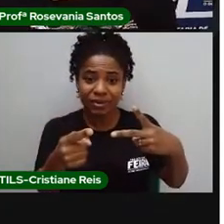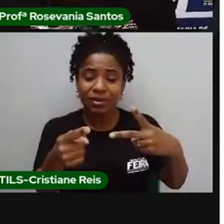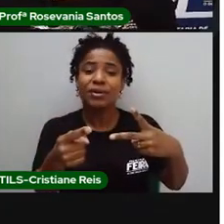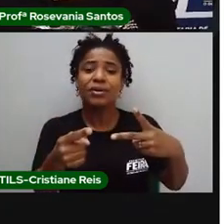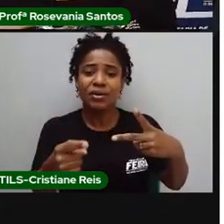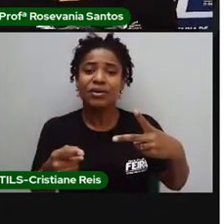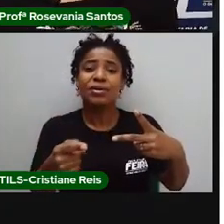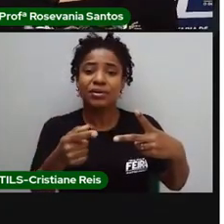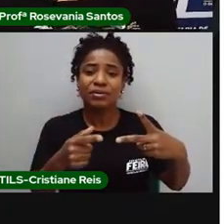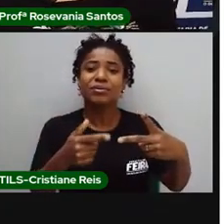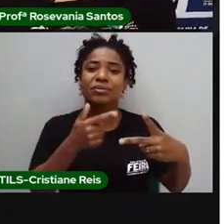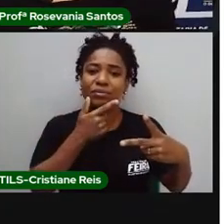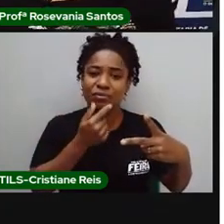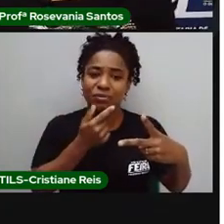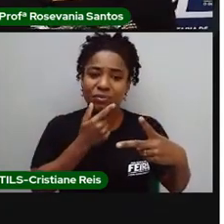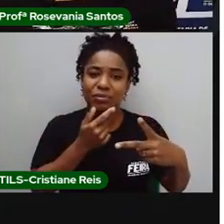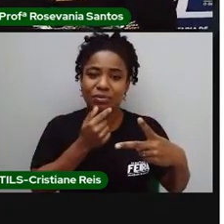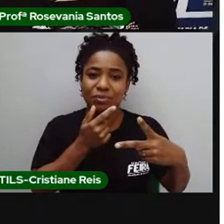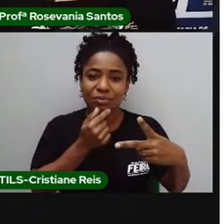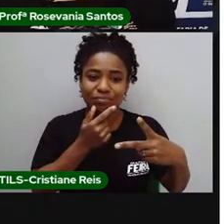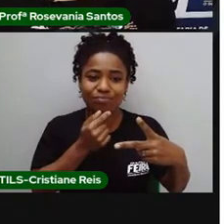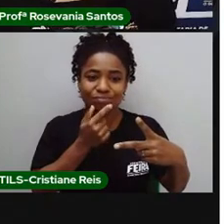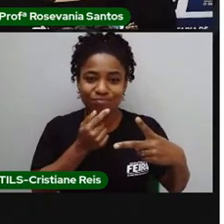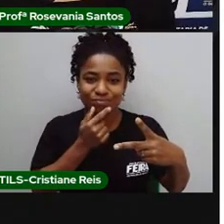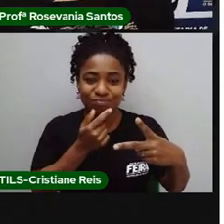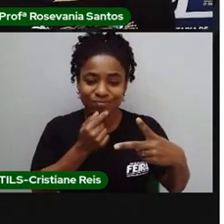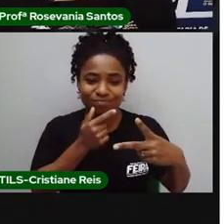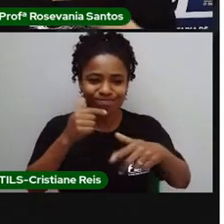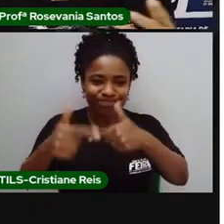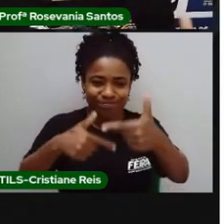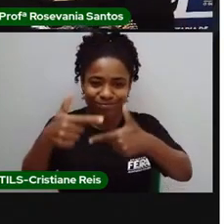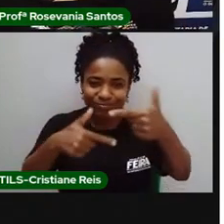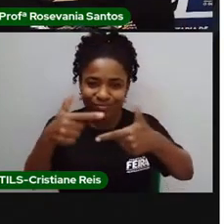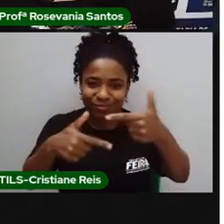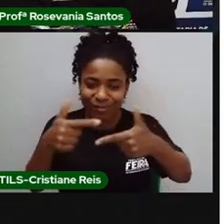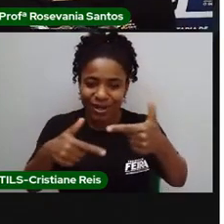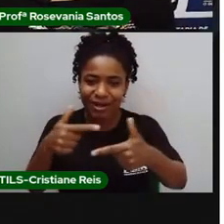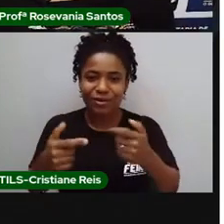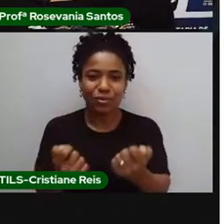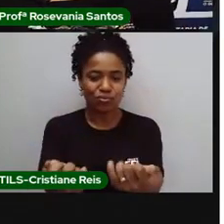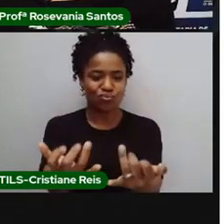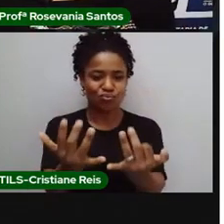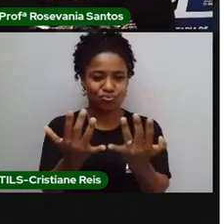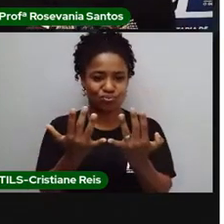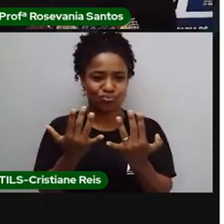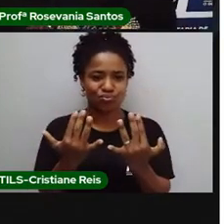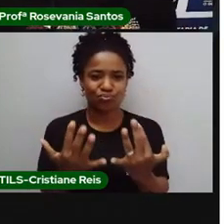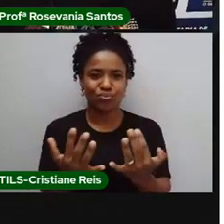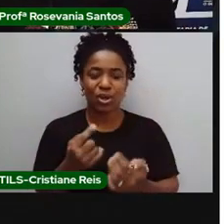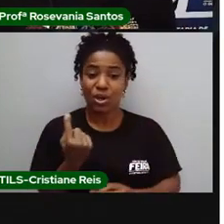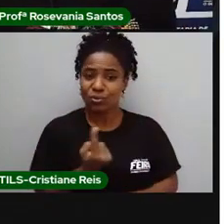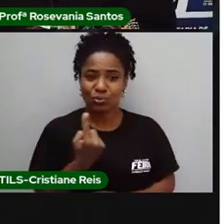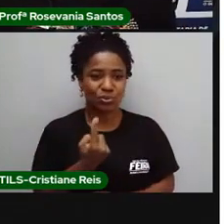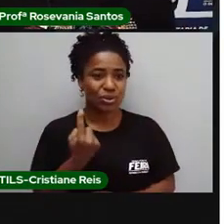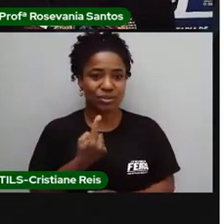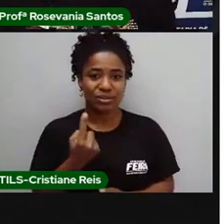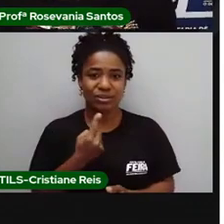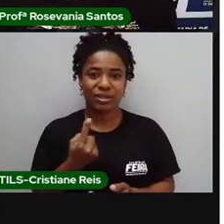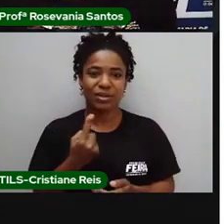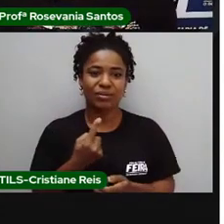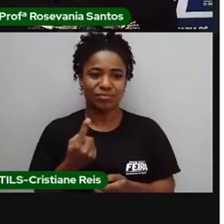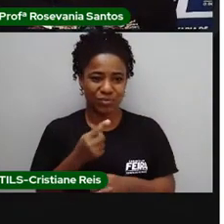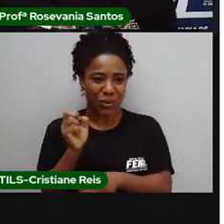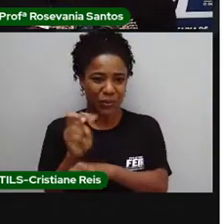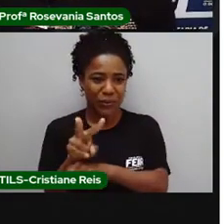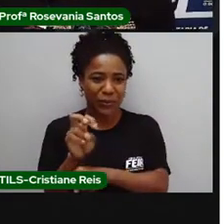trabalhador bem próximo disso, ele mesmo aplicando um só para essa área interna aí. Na terceira imagem,